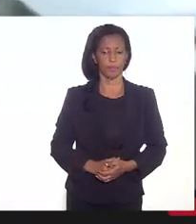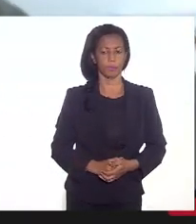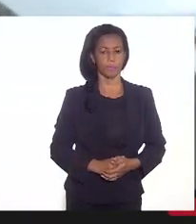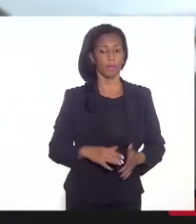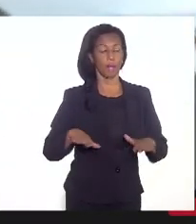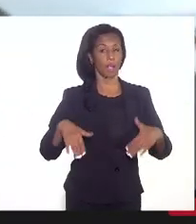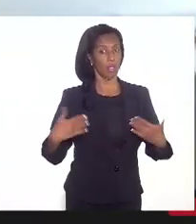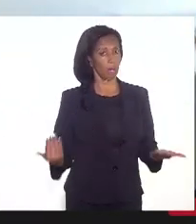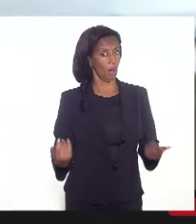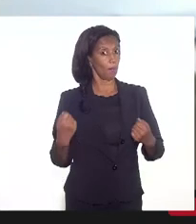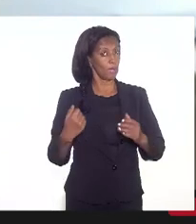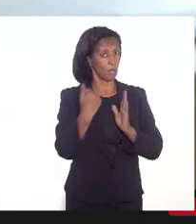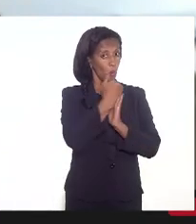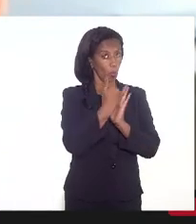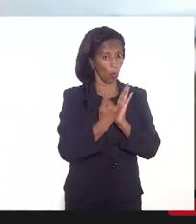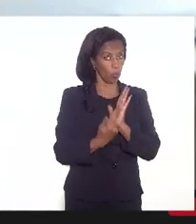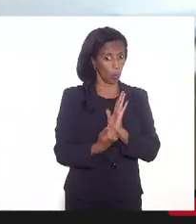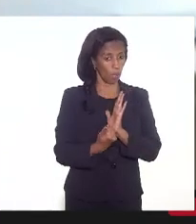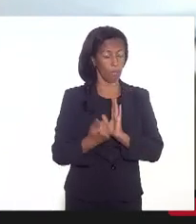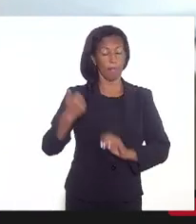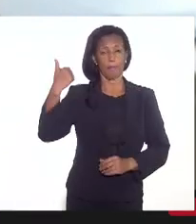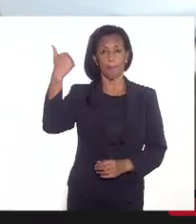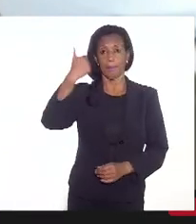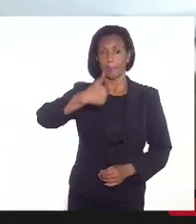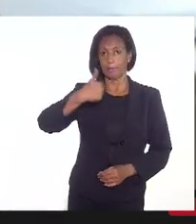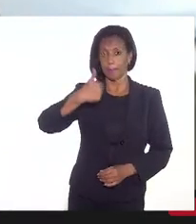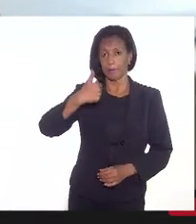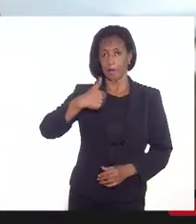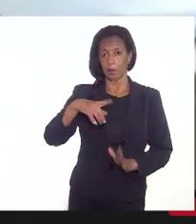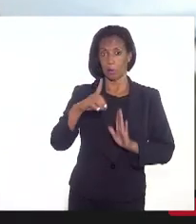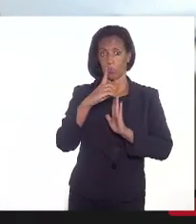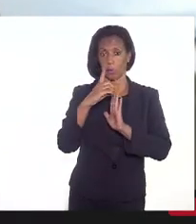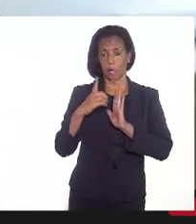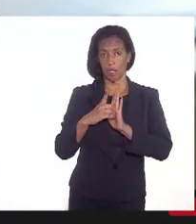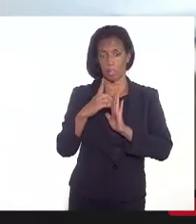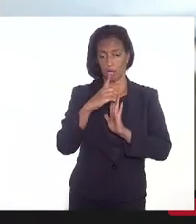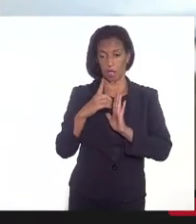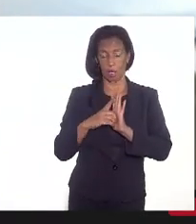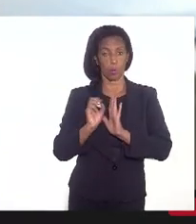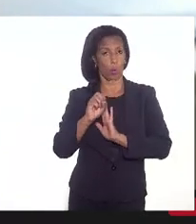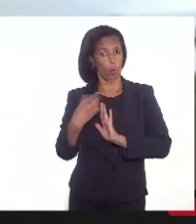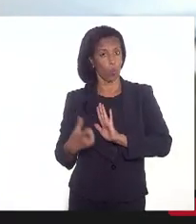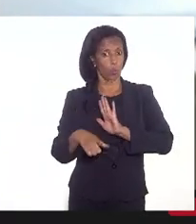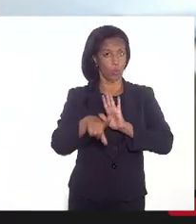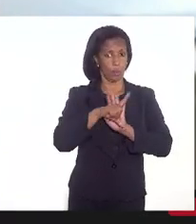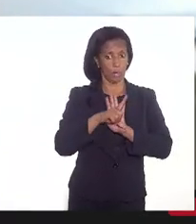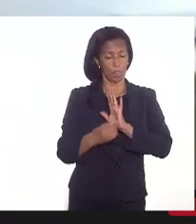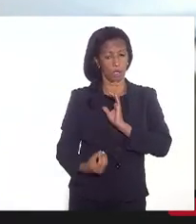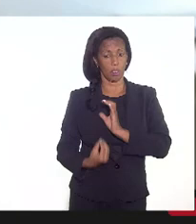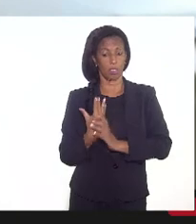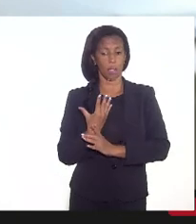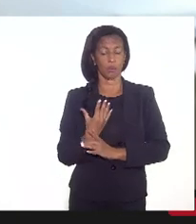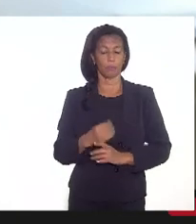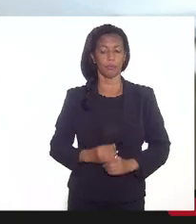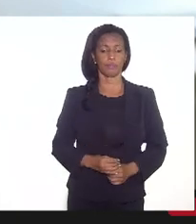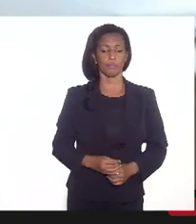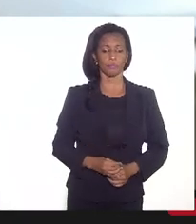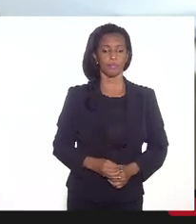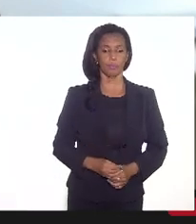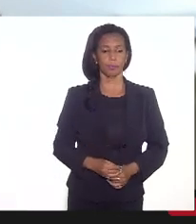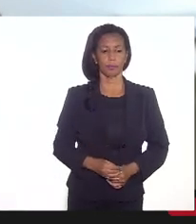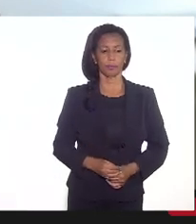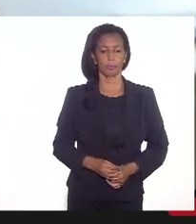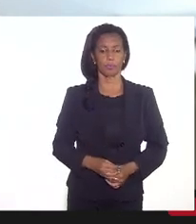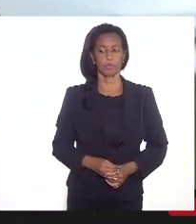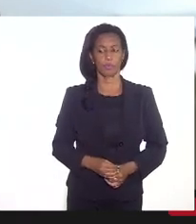que ter um cronograma apertado. Primeiro, o decreto ou a lei criando o